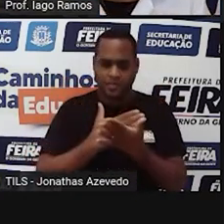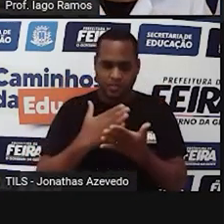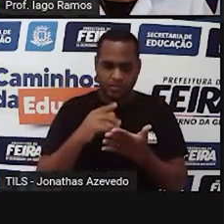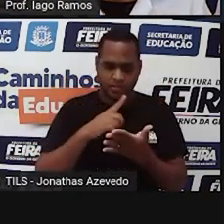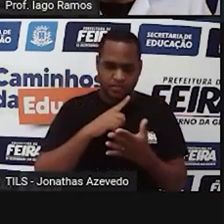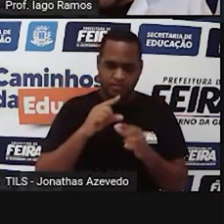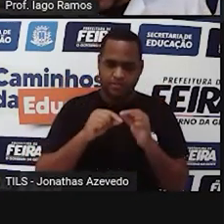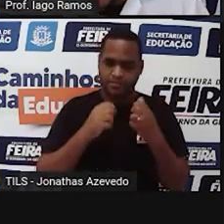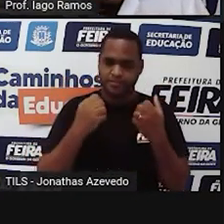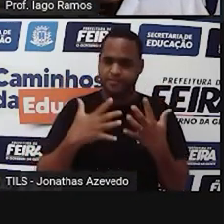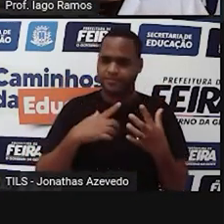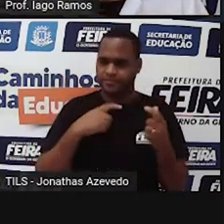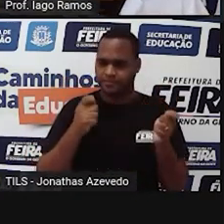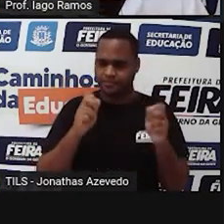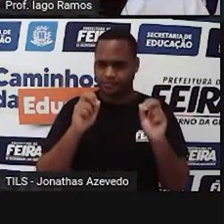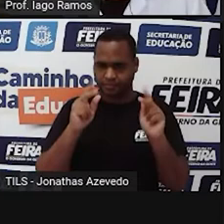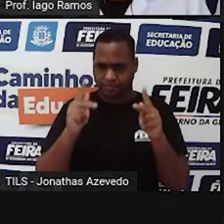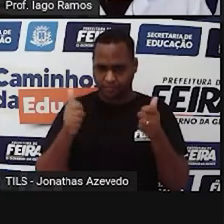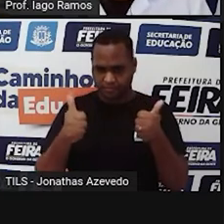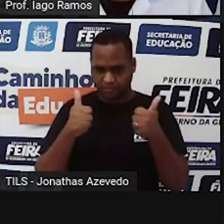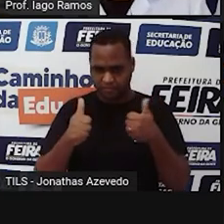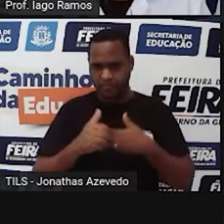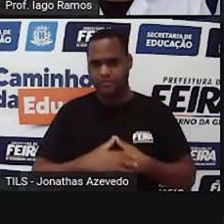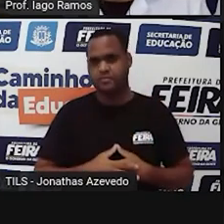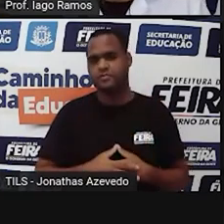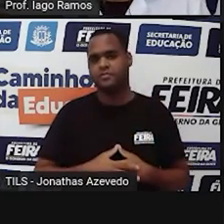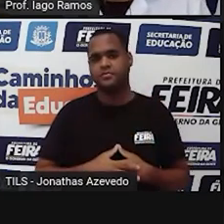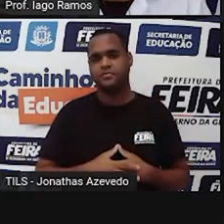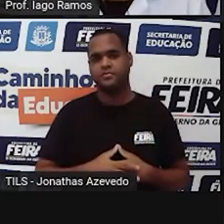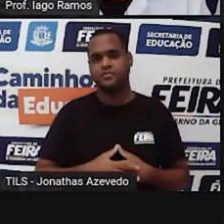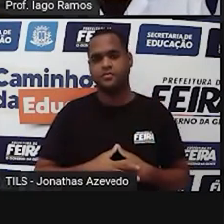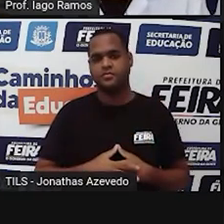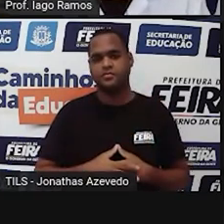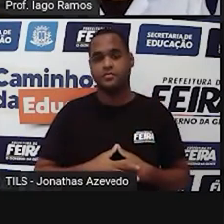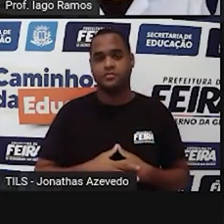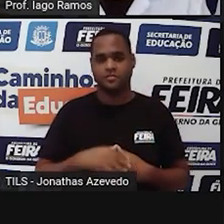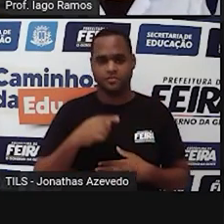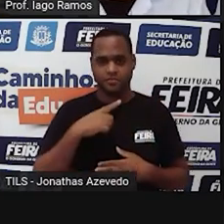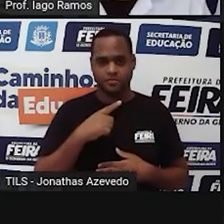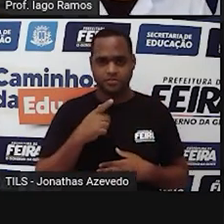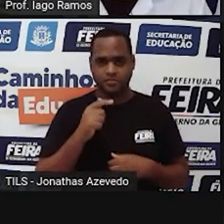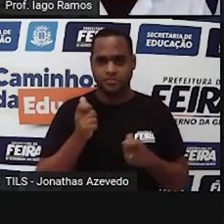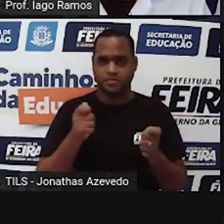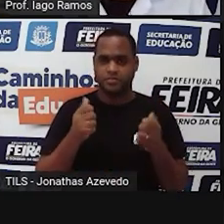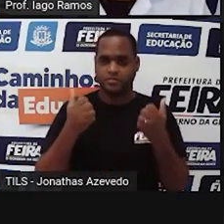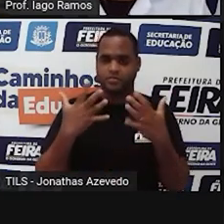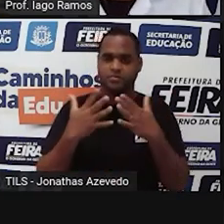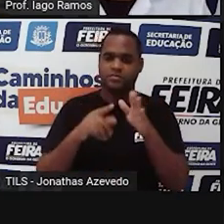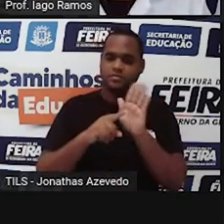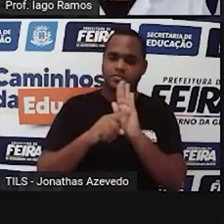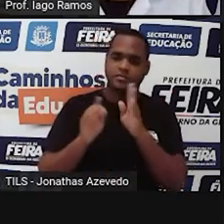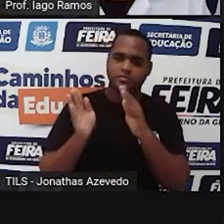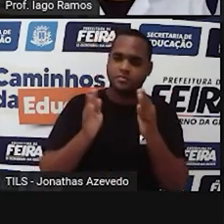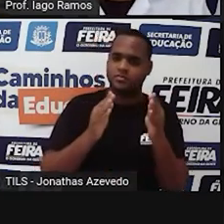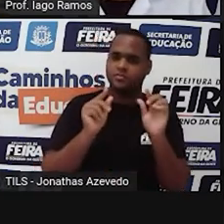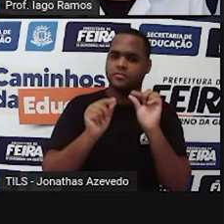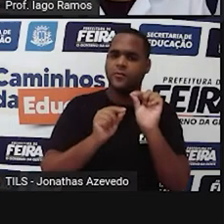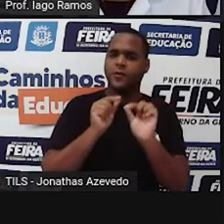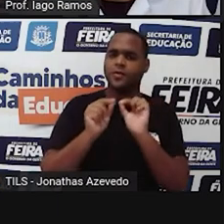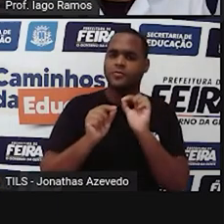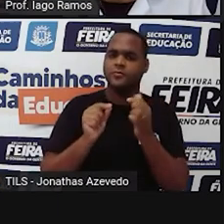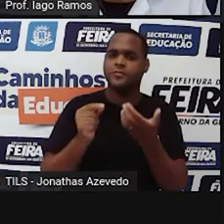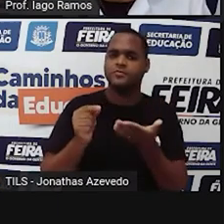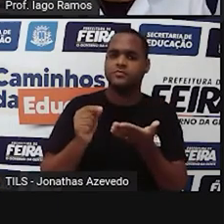resposta, certo? Então, vem comigo. Olha só. A medida que mais apareceu no vídeo